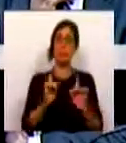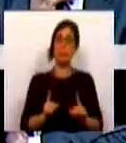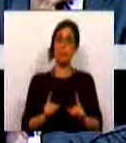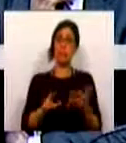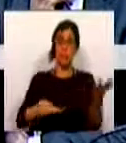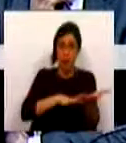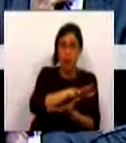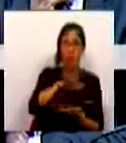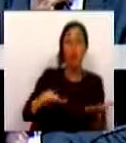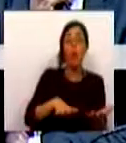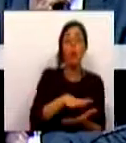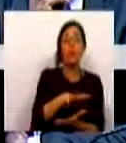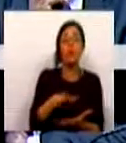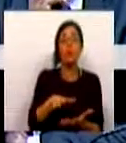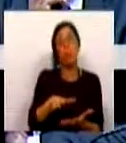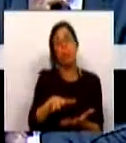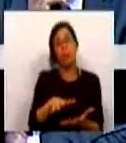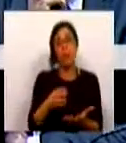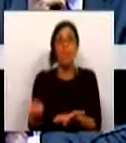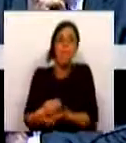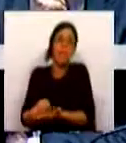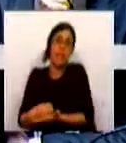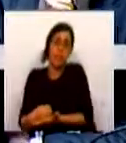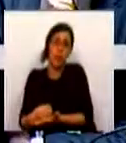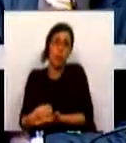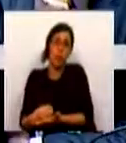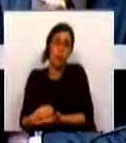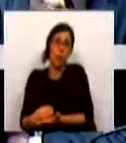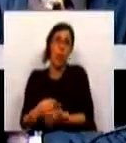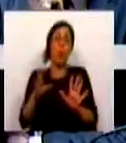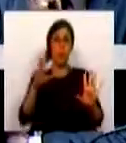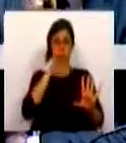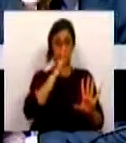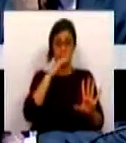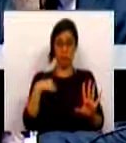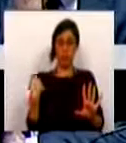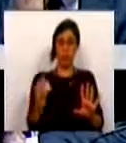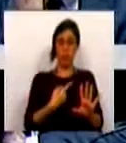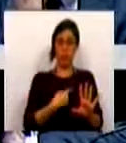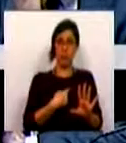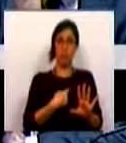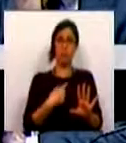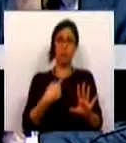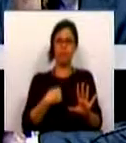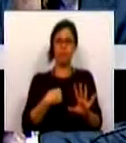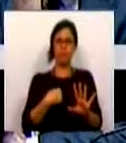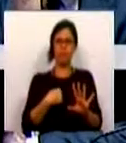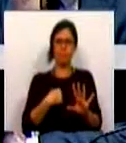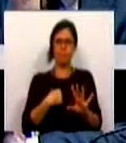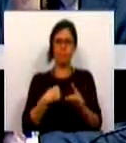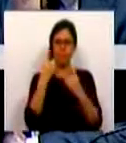caos o vazio. Porque se nós nos dermos ao trabalho,